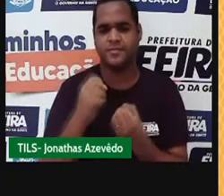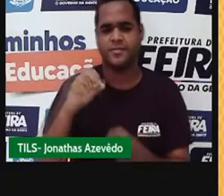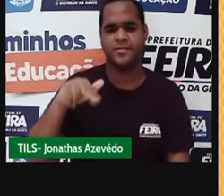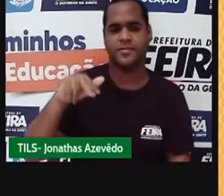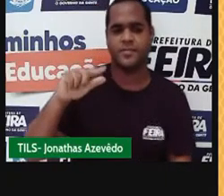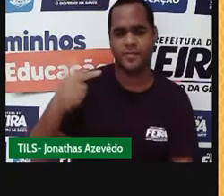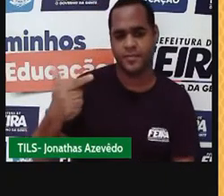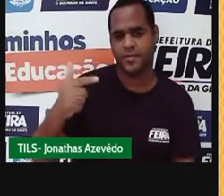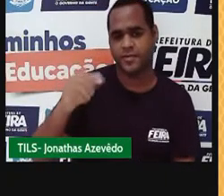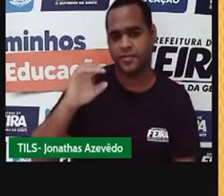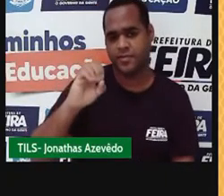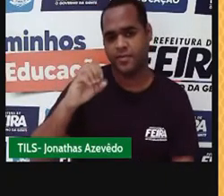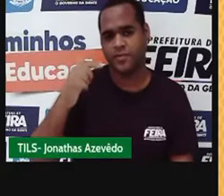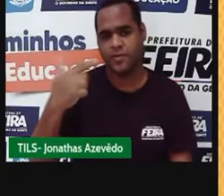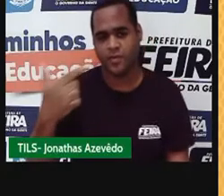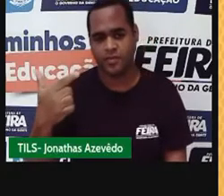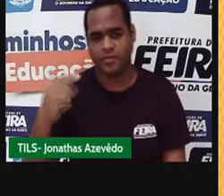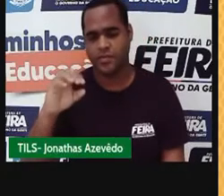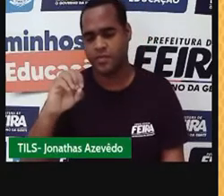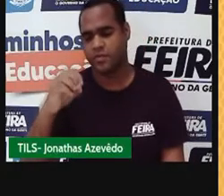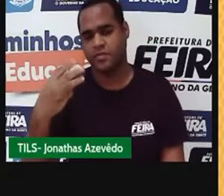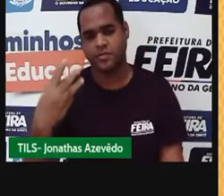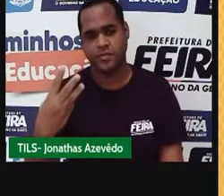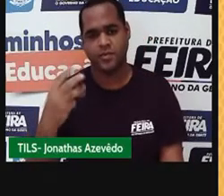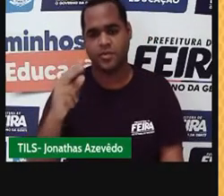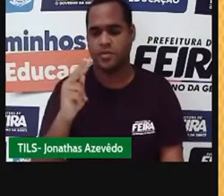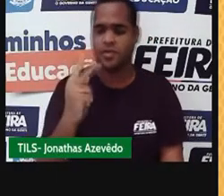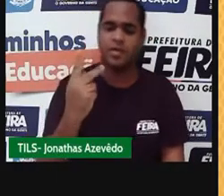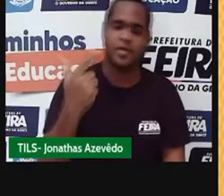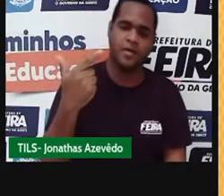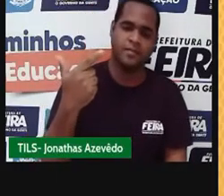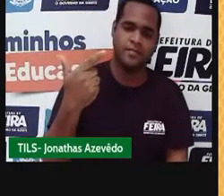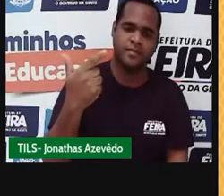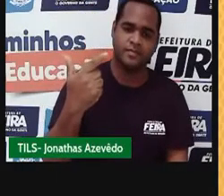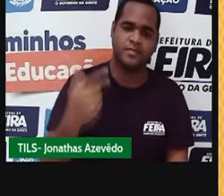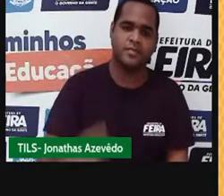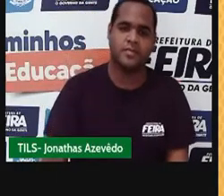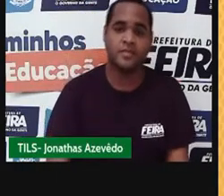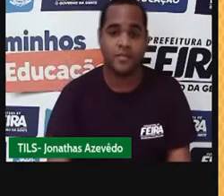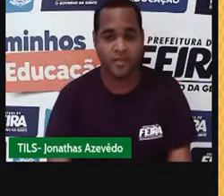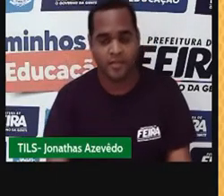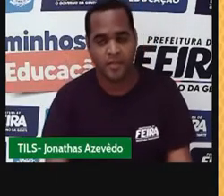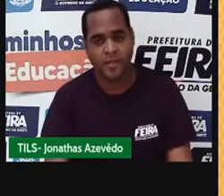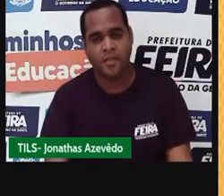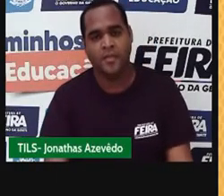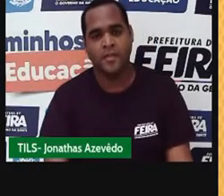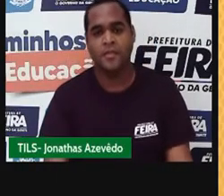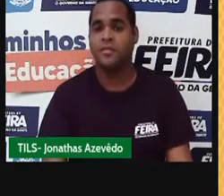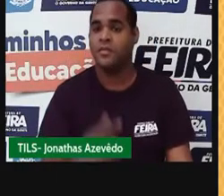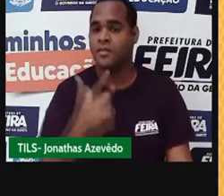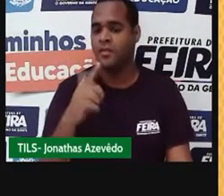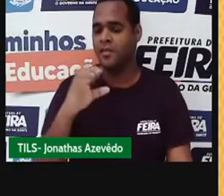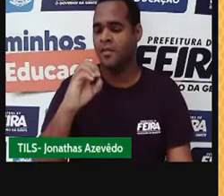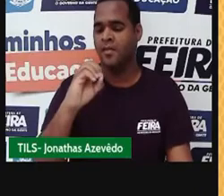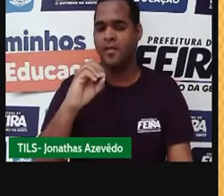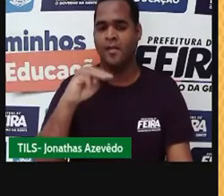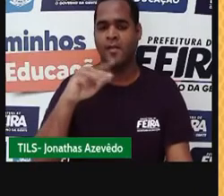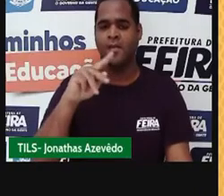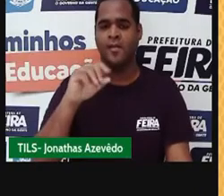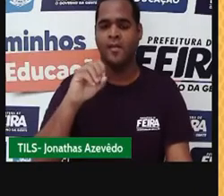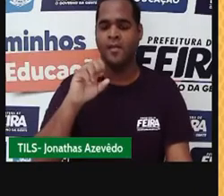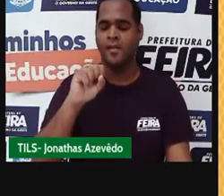caso do gás nitrogênio, do gás oxigênio, do gás ozônio e do gás hidrogênio. Já as substâncias que são